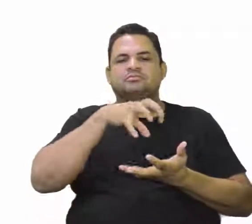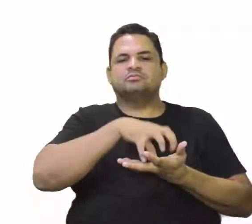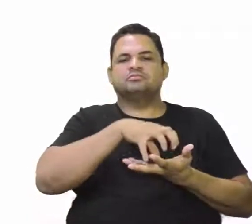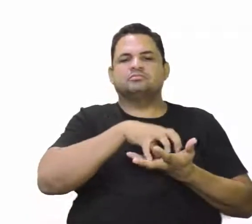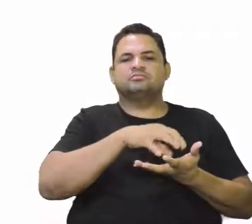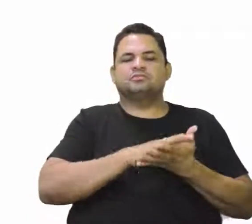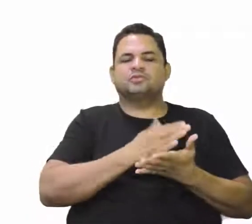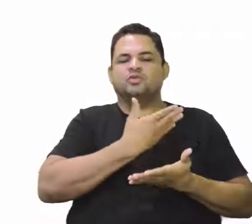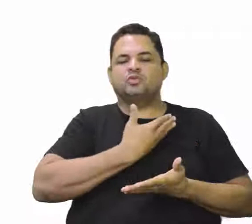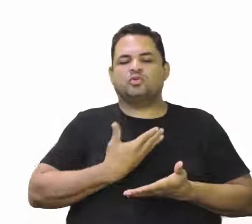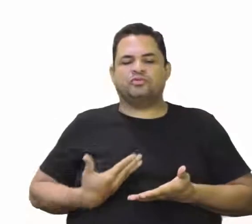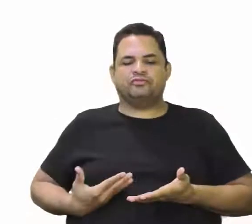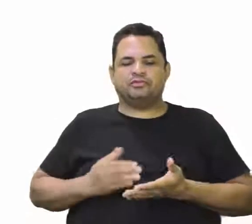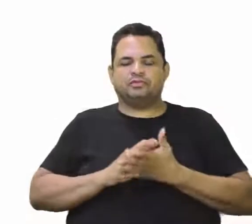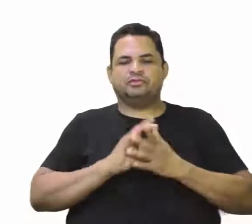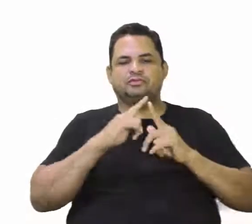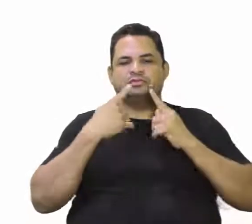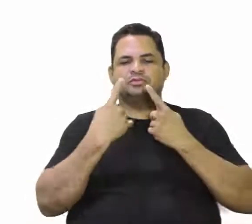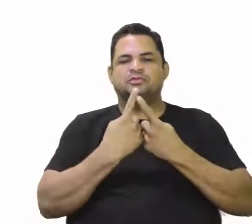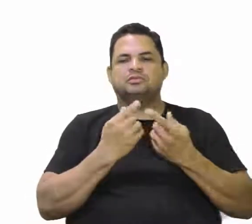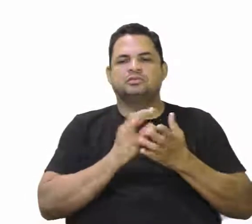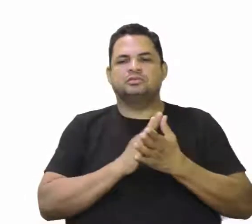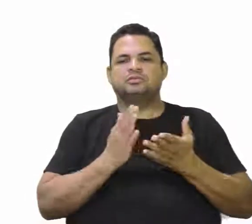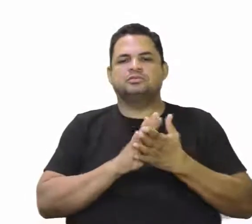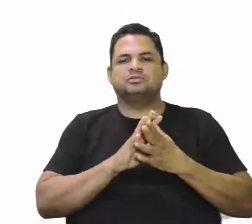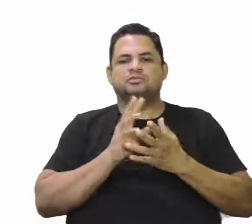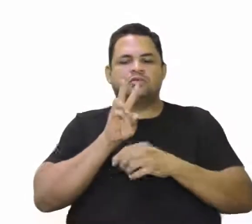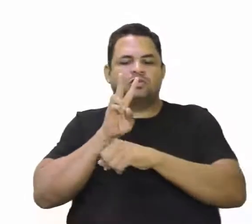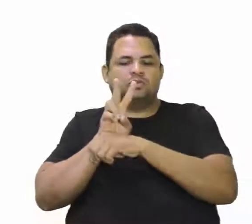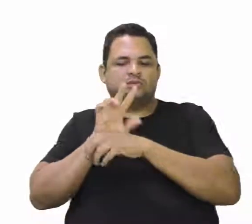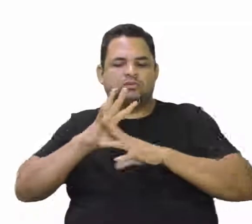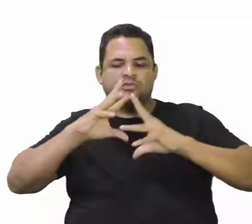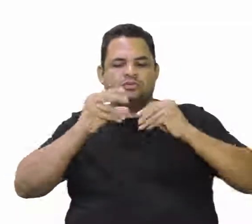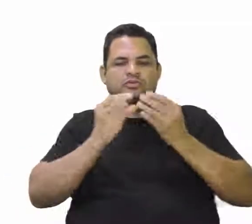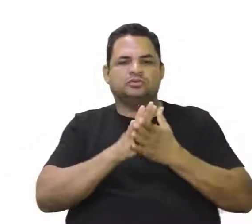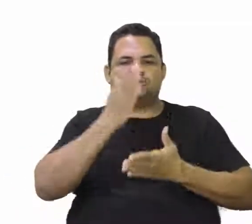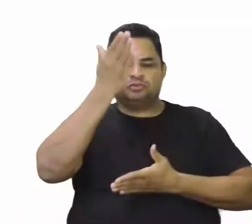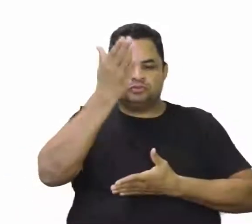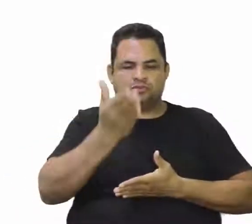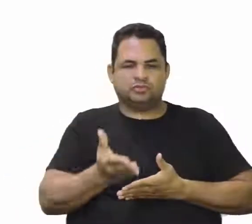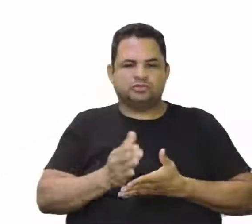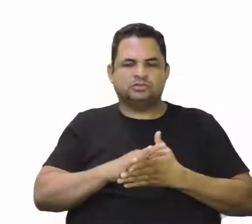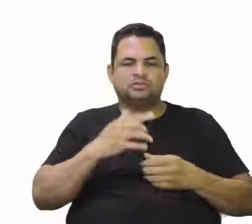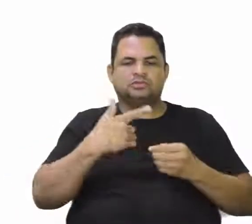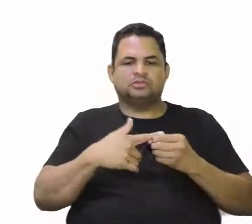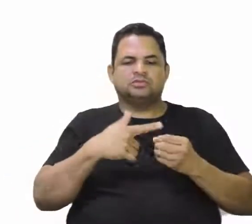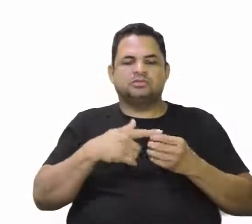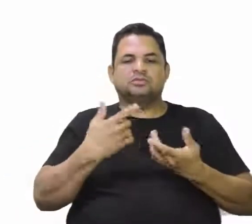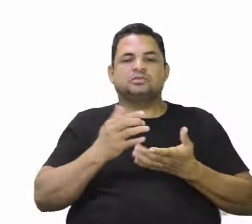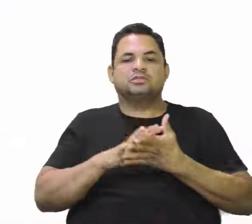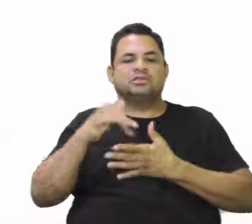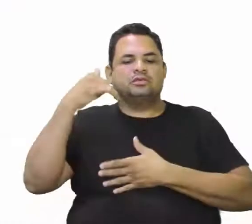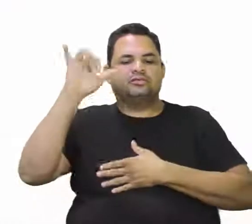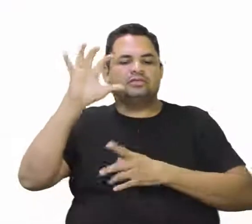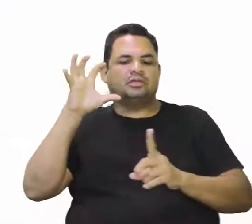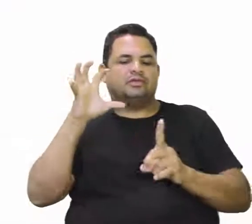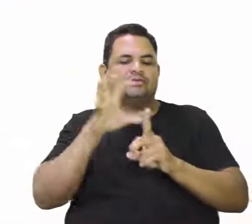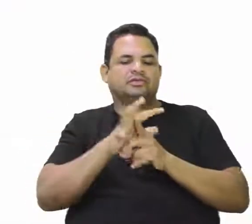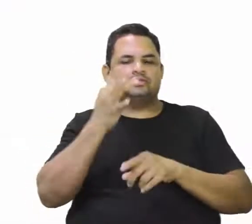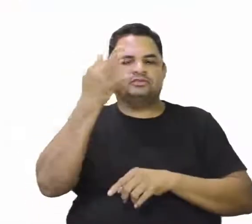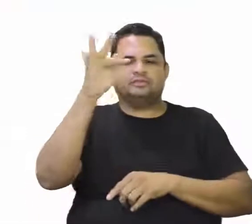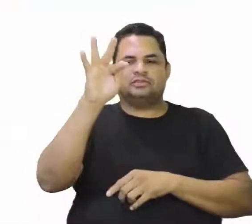governo geral. O governo geral, então, iria cuidar de todas as capitanias, porque eles queriam evitar a invasão francesa.